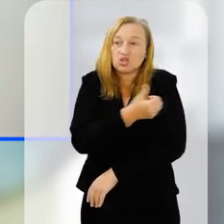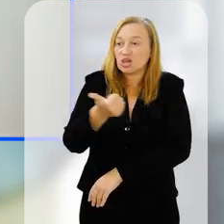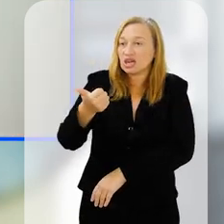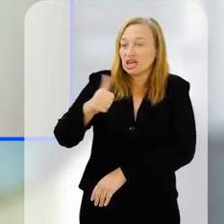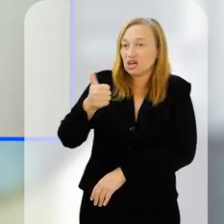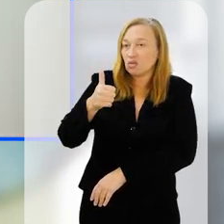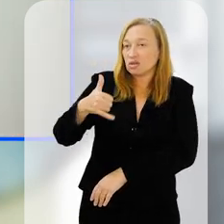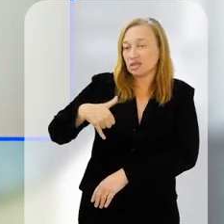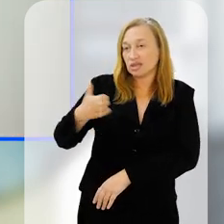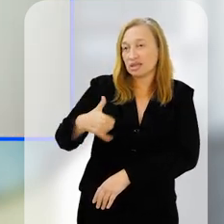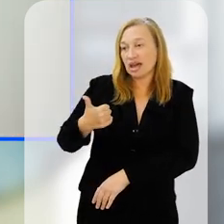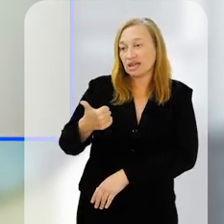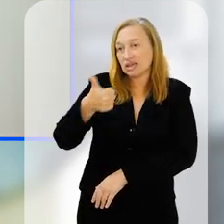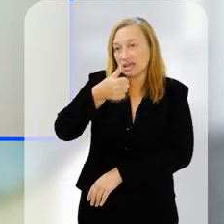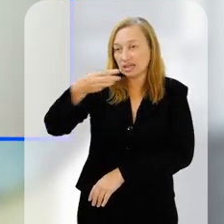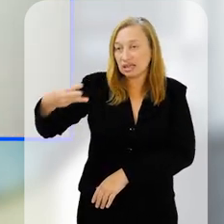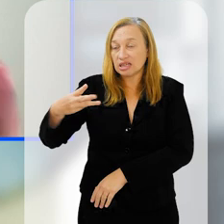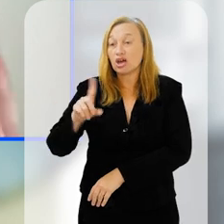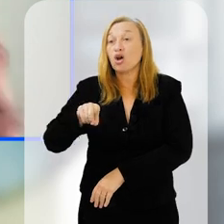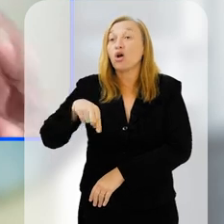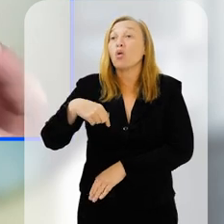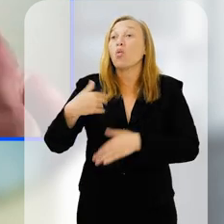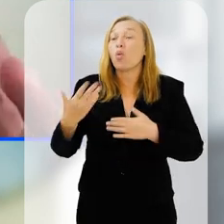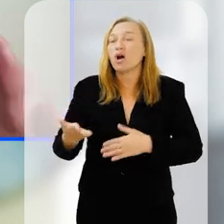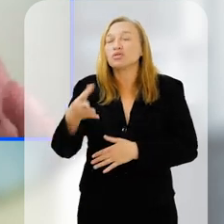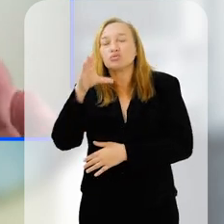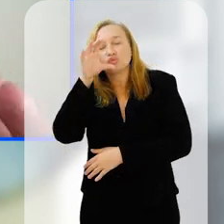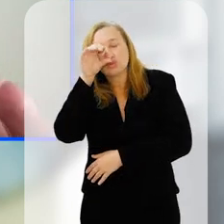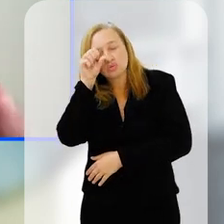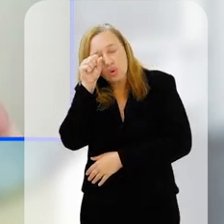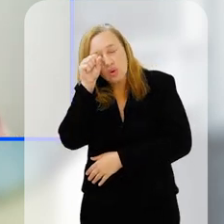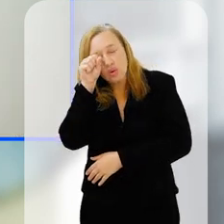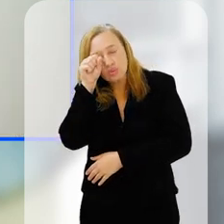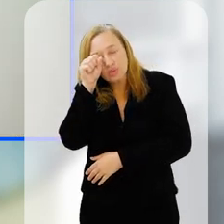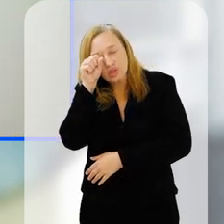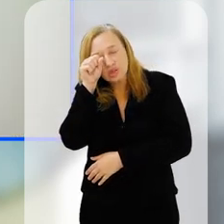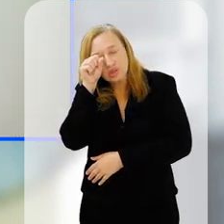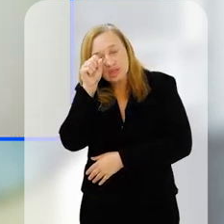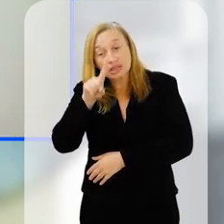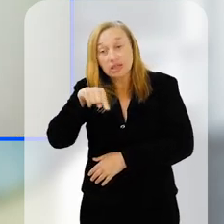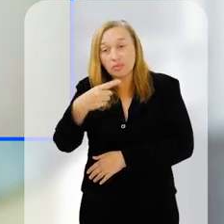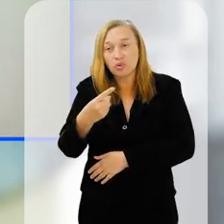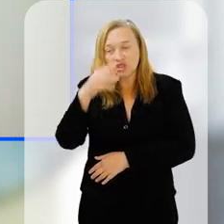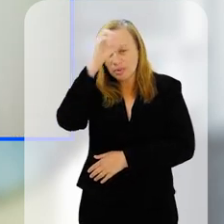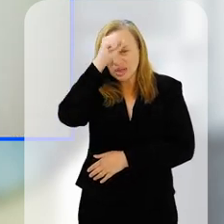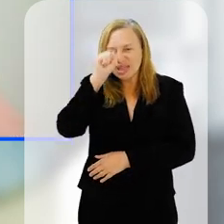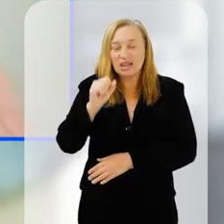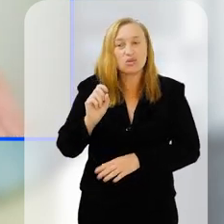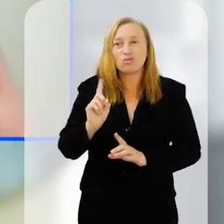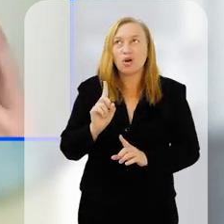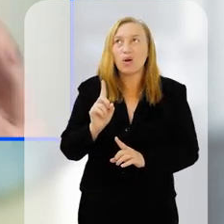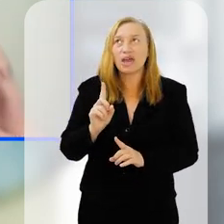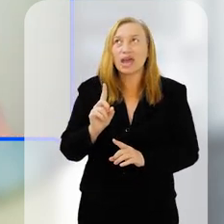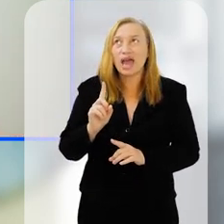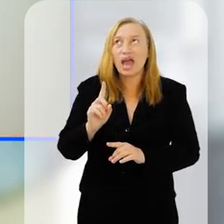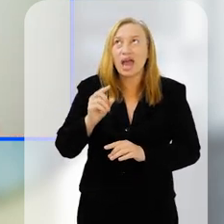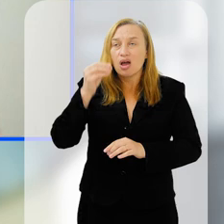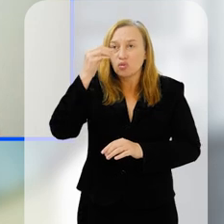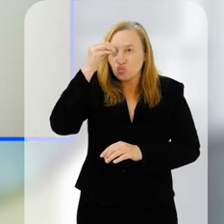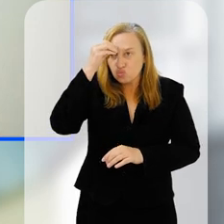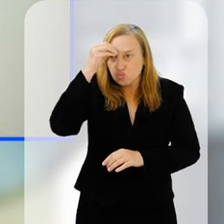11 e 12 anos, quando elas têm uma soneca depois de aprender, os conteúdos, não é que elas aprendem mais,